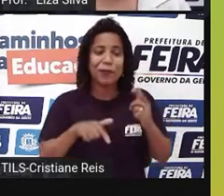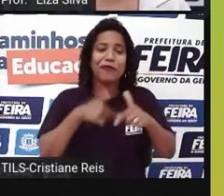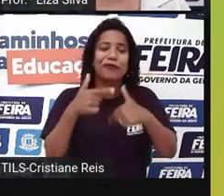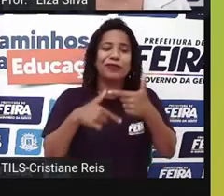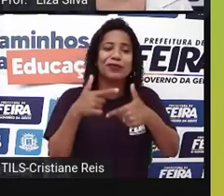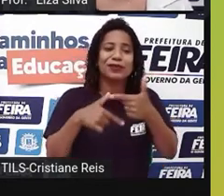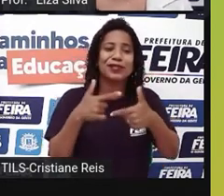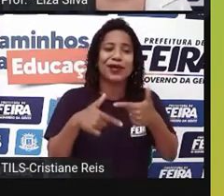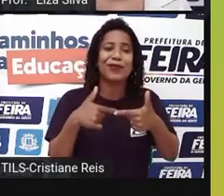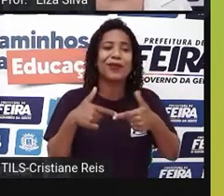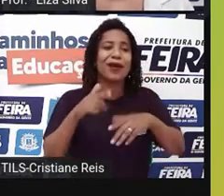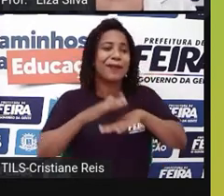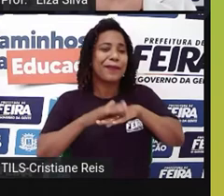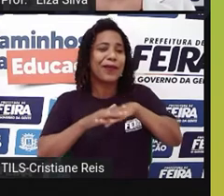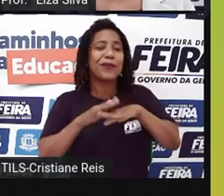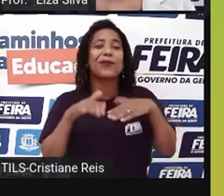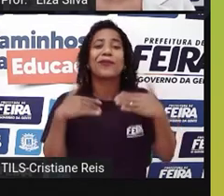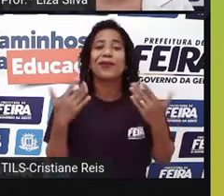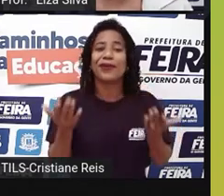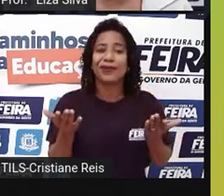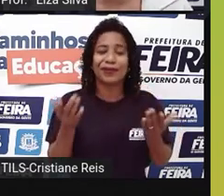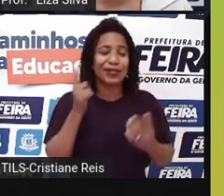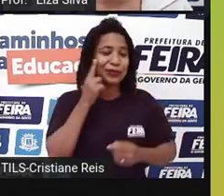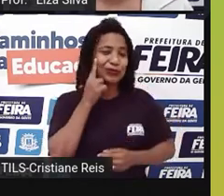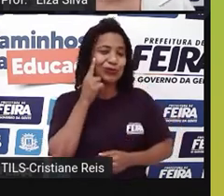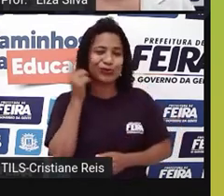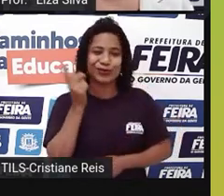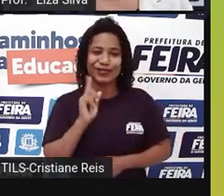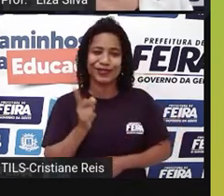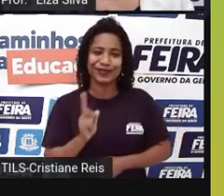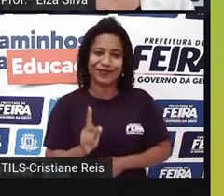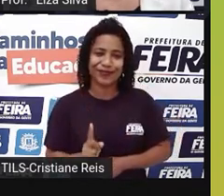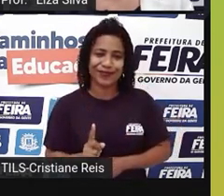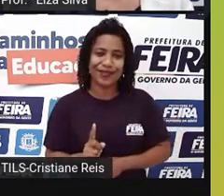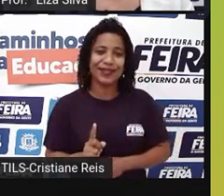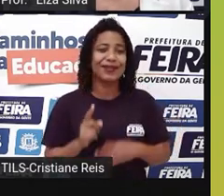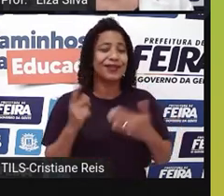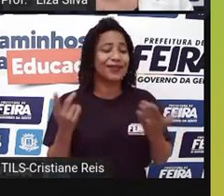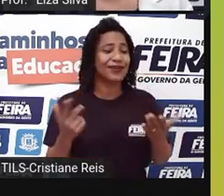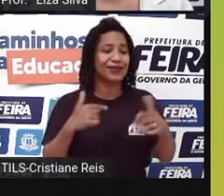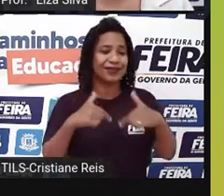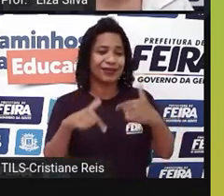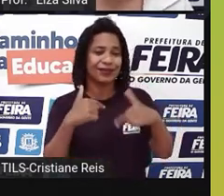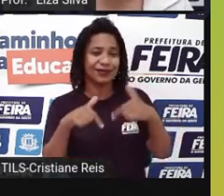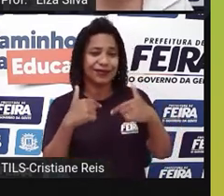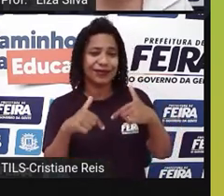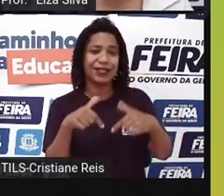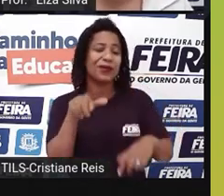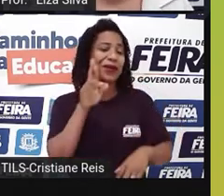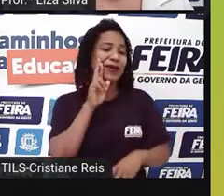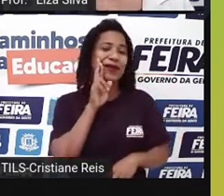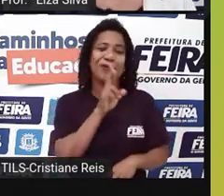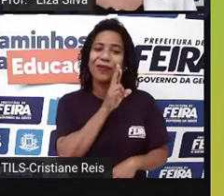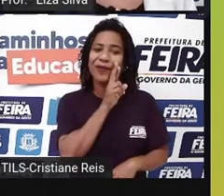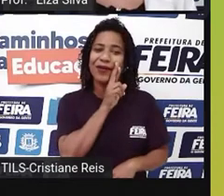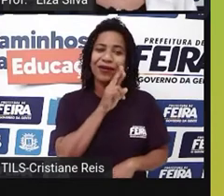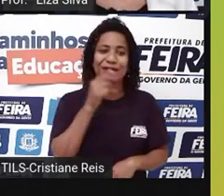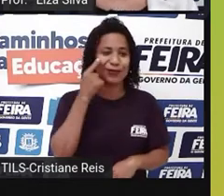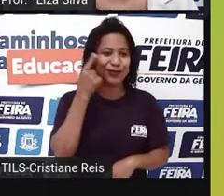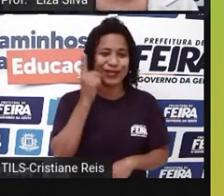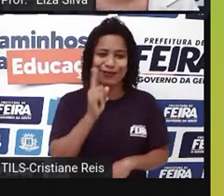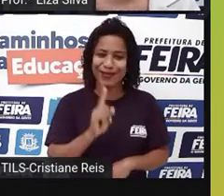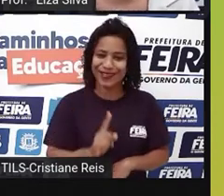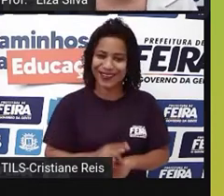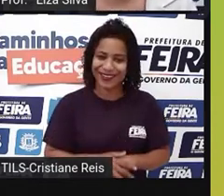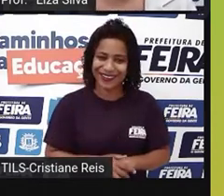que ele irá desempenhar. Ele não sabia que ele estava procurando um emprego num restaurante. Como é que você vai